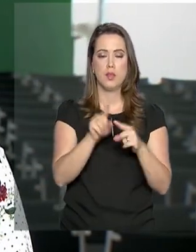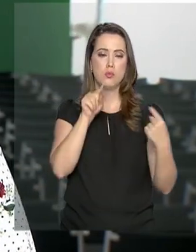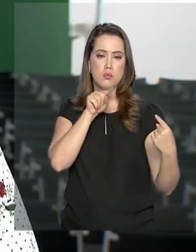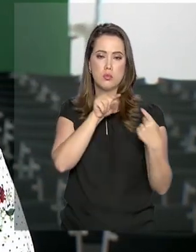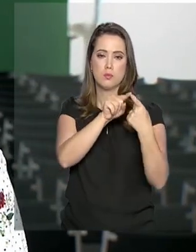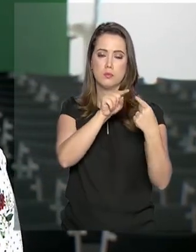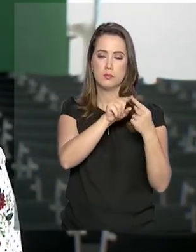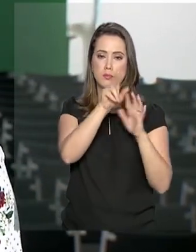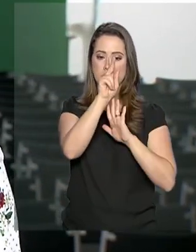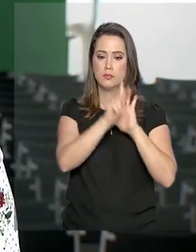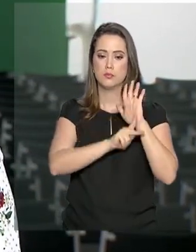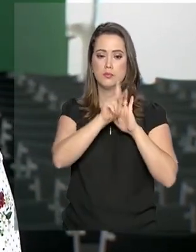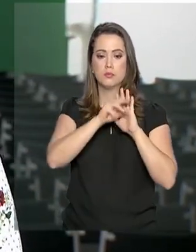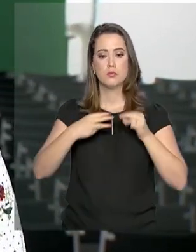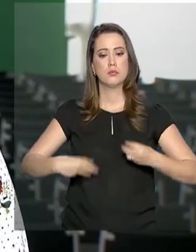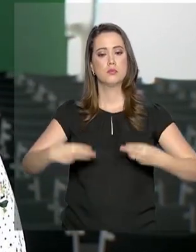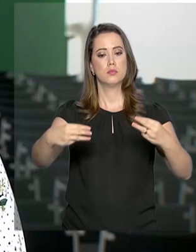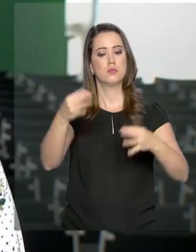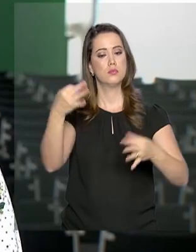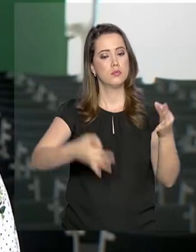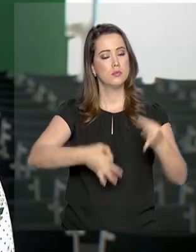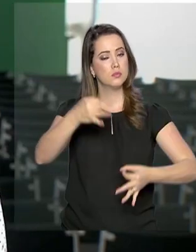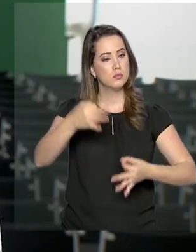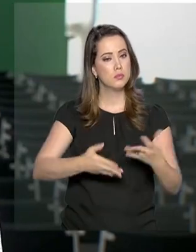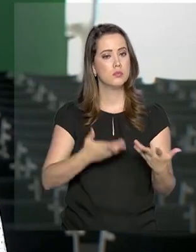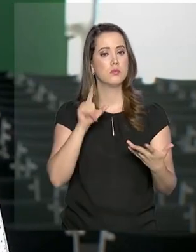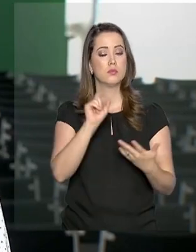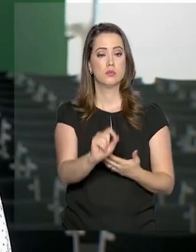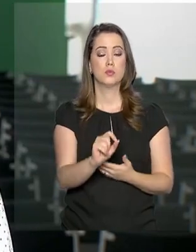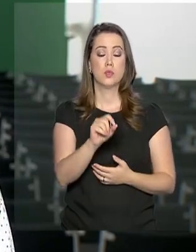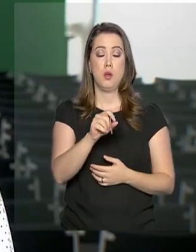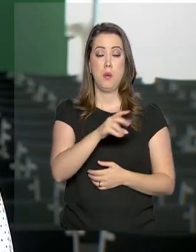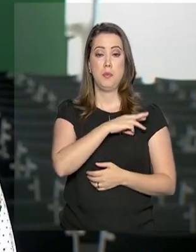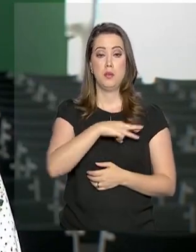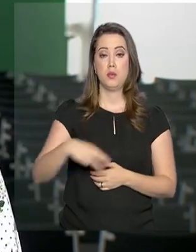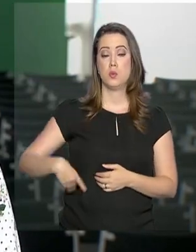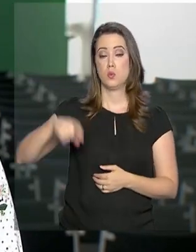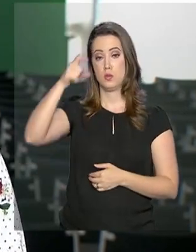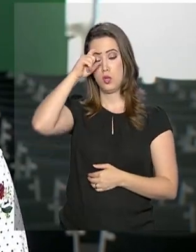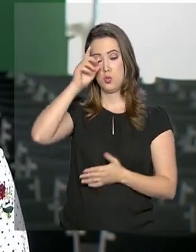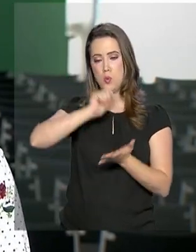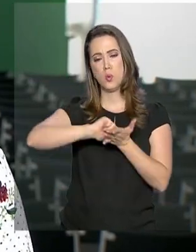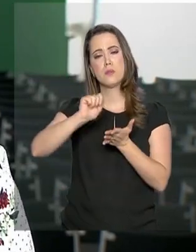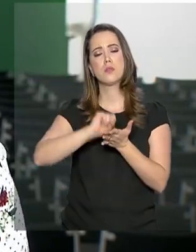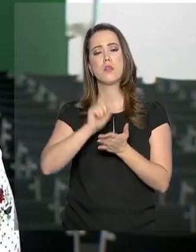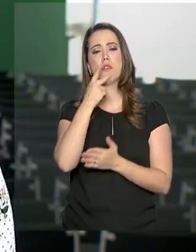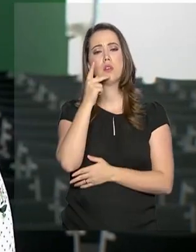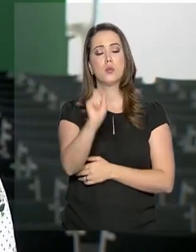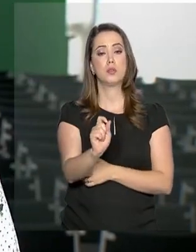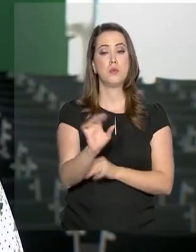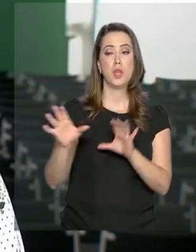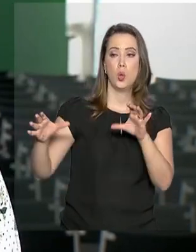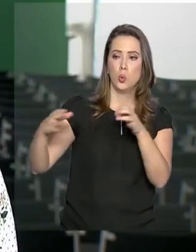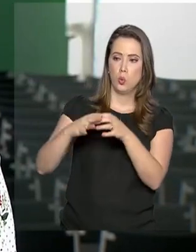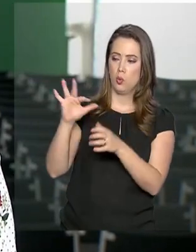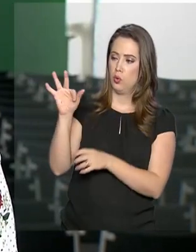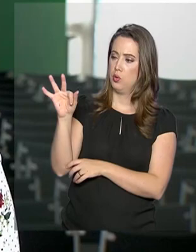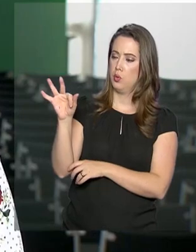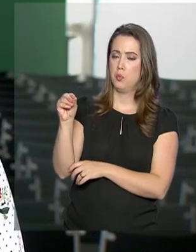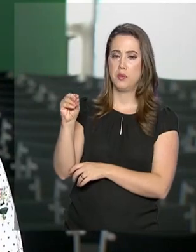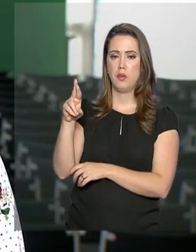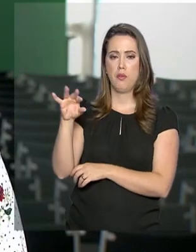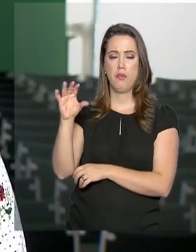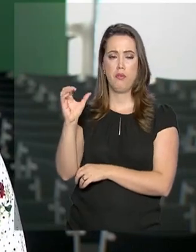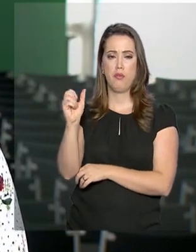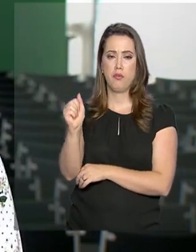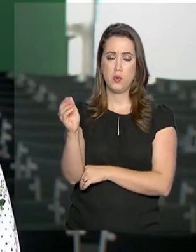a portaria assinada pelo ministro da Justiça e Segurança Pública, Sérgio Moro, os agentes vão atuar na região metropolitana